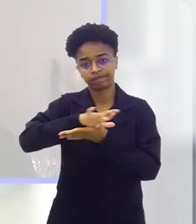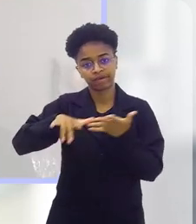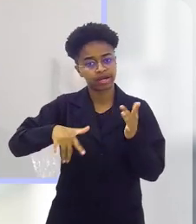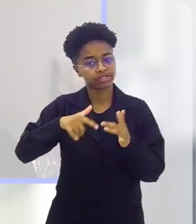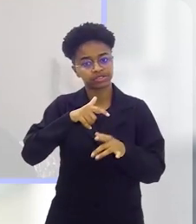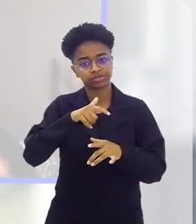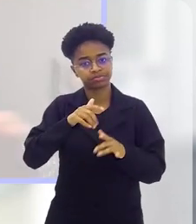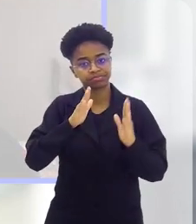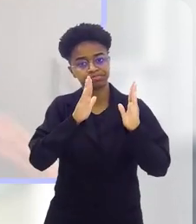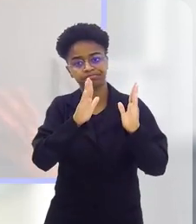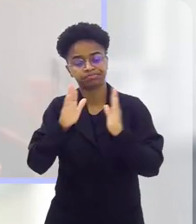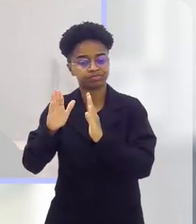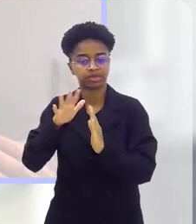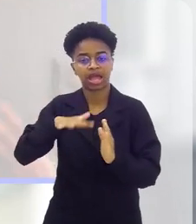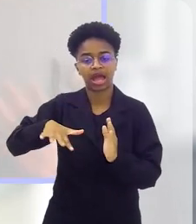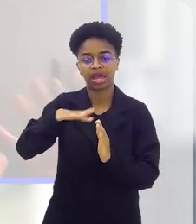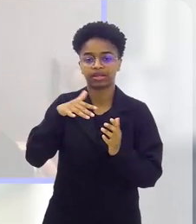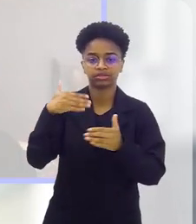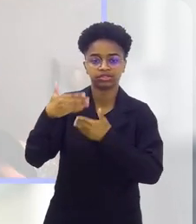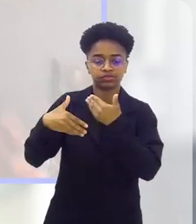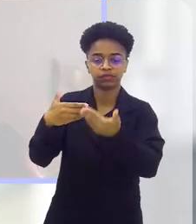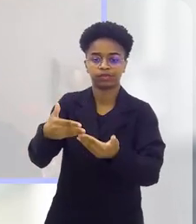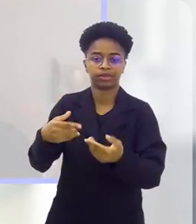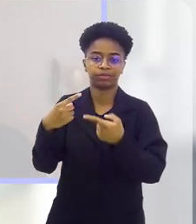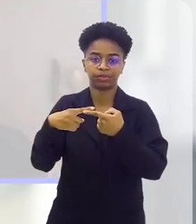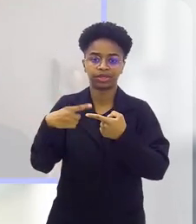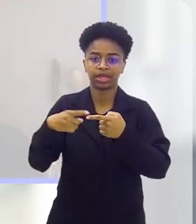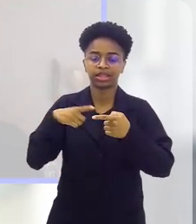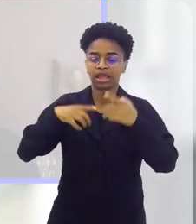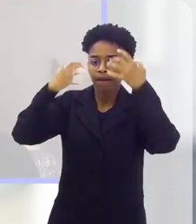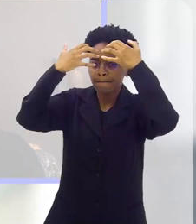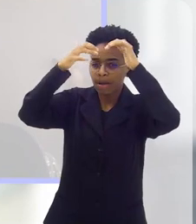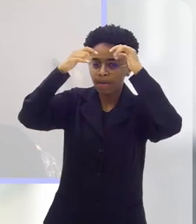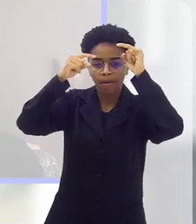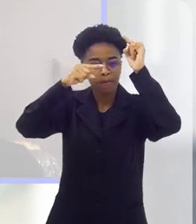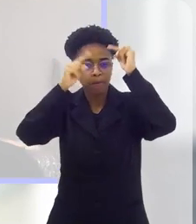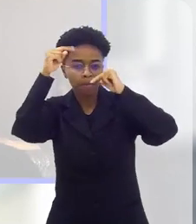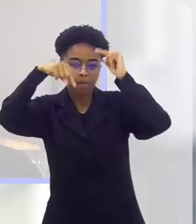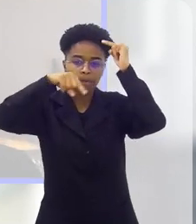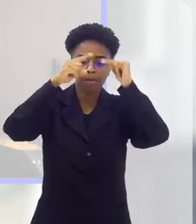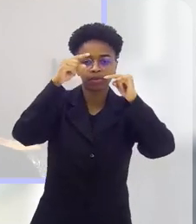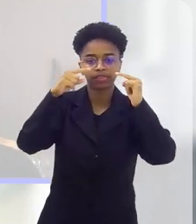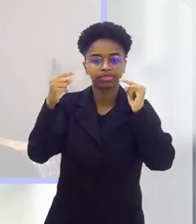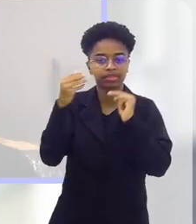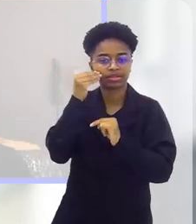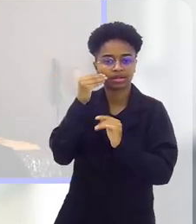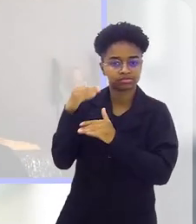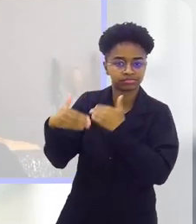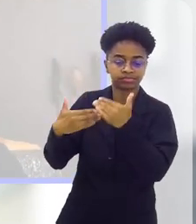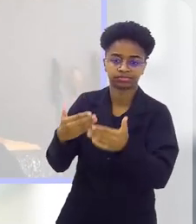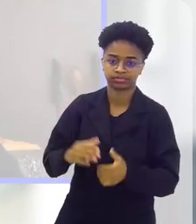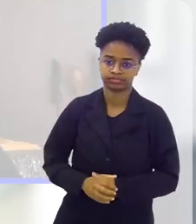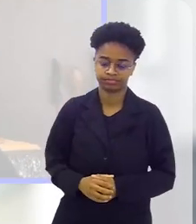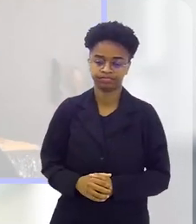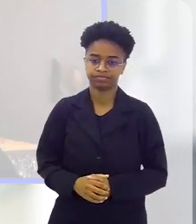desenvolvimento que os neurônios estão a mil, né, para se desenvolver. Sim.